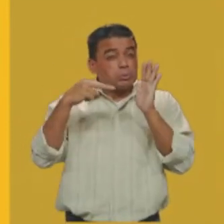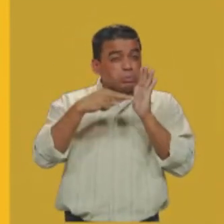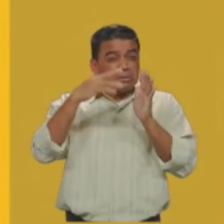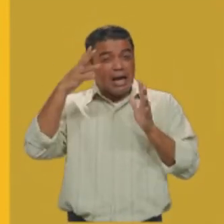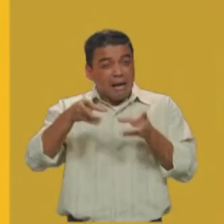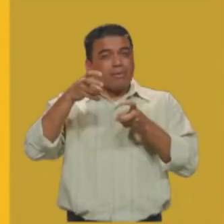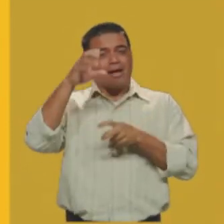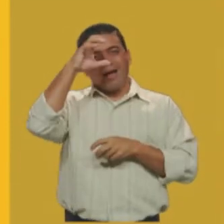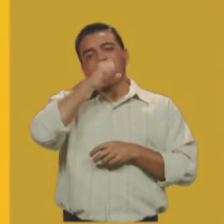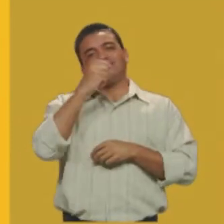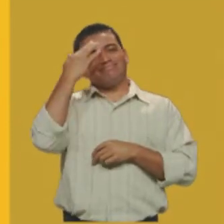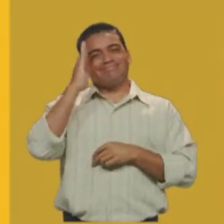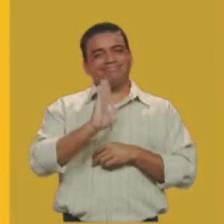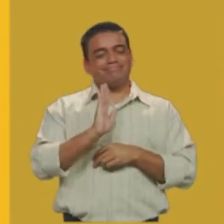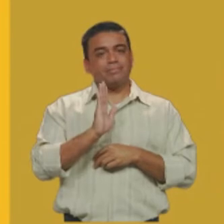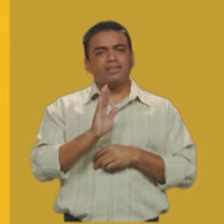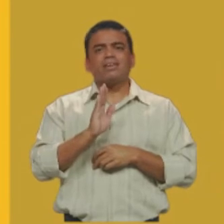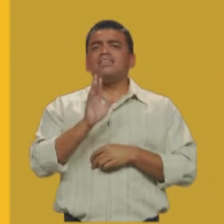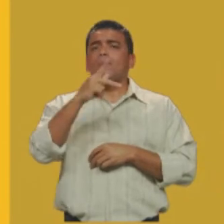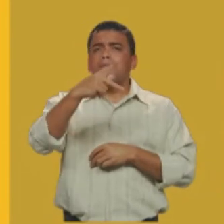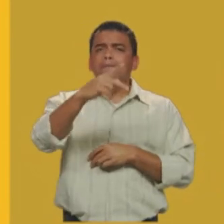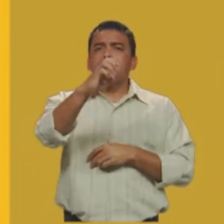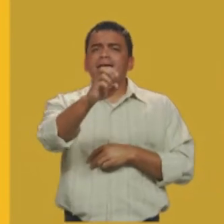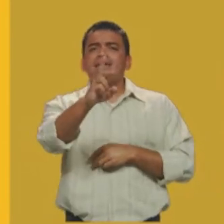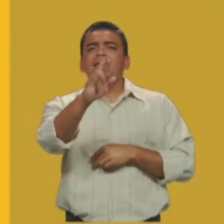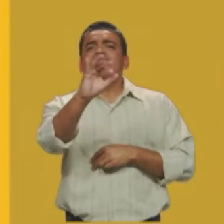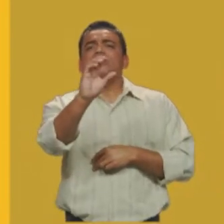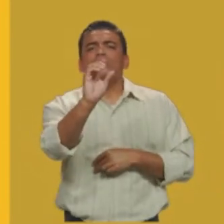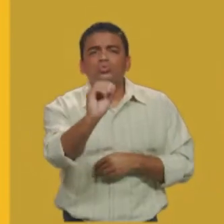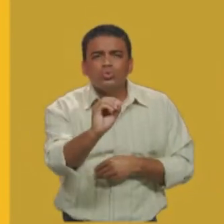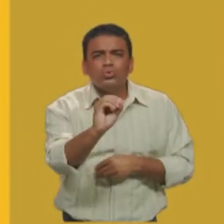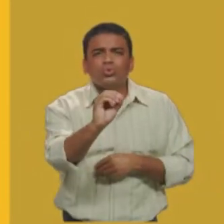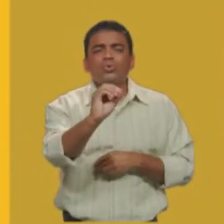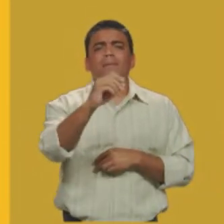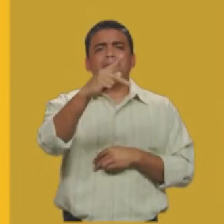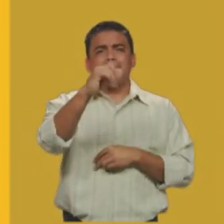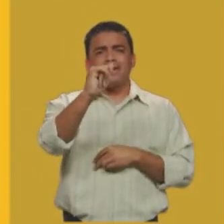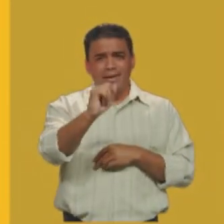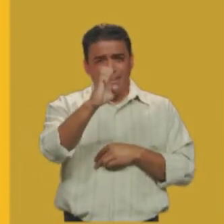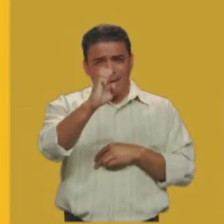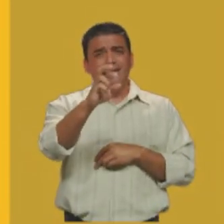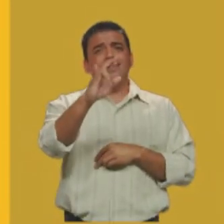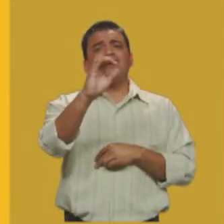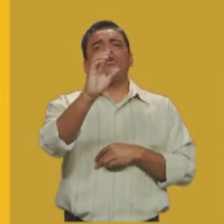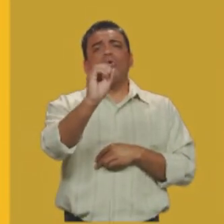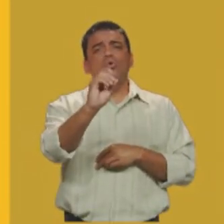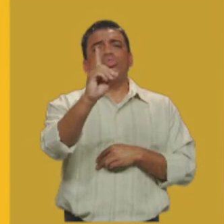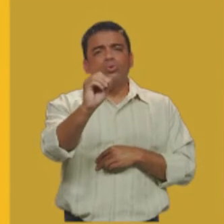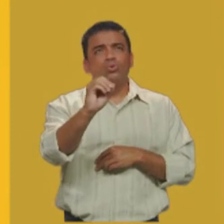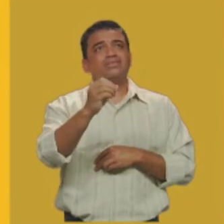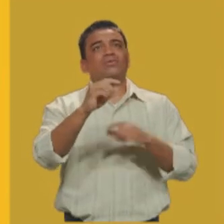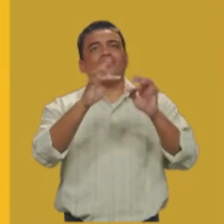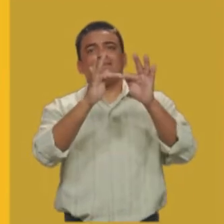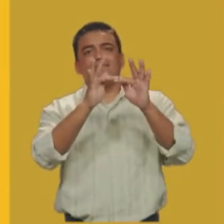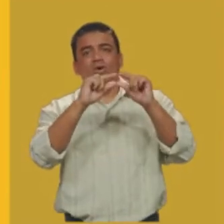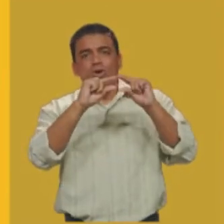Próximo. Período é um enunciado construído por uma ou mais orações. Então, posso ter